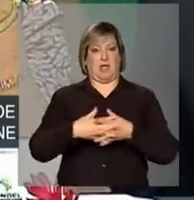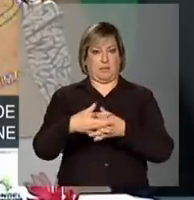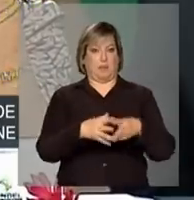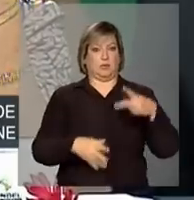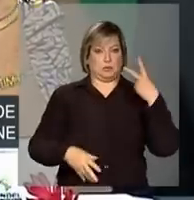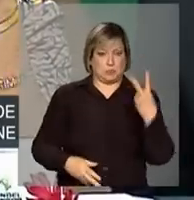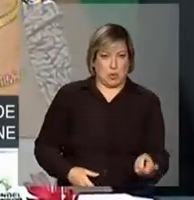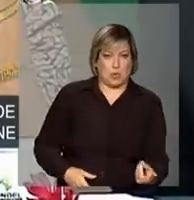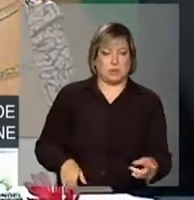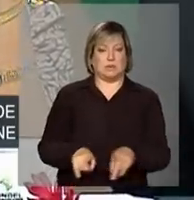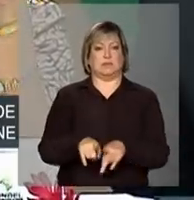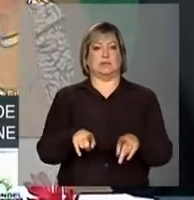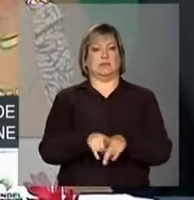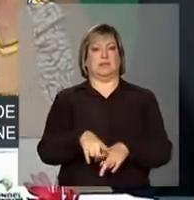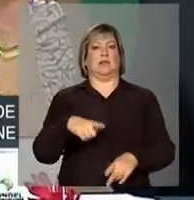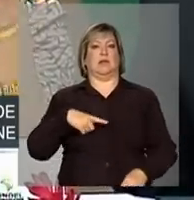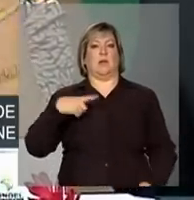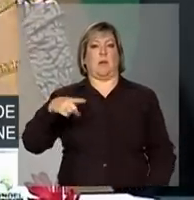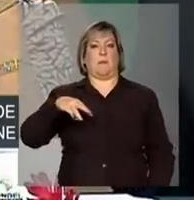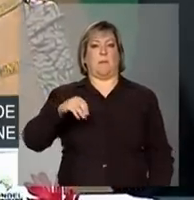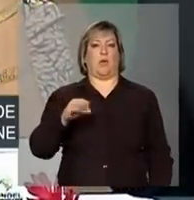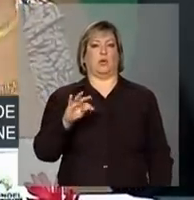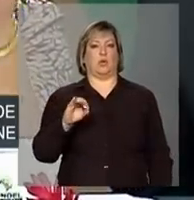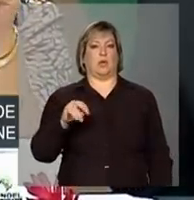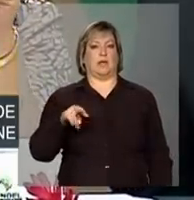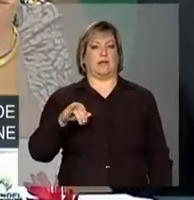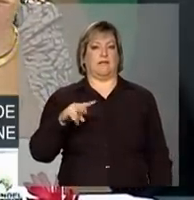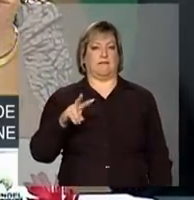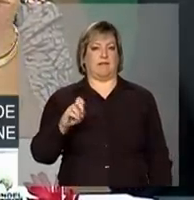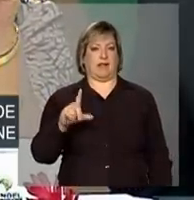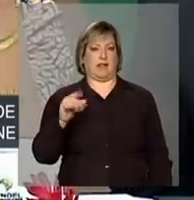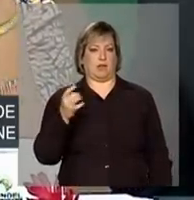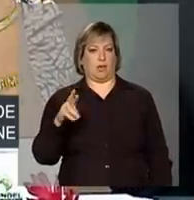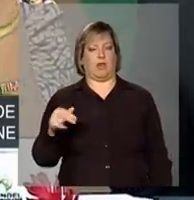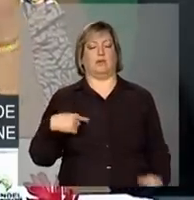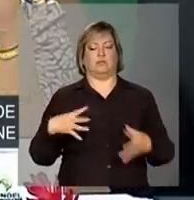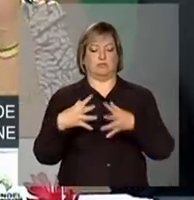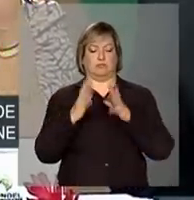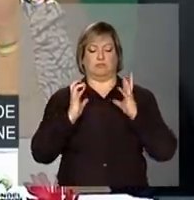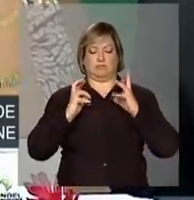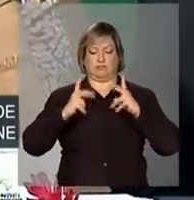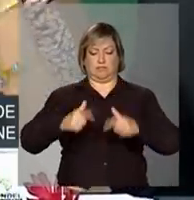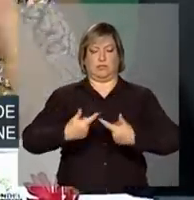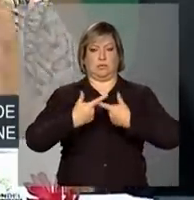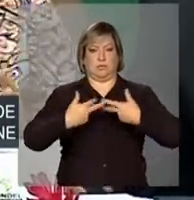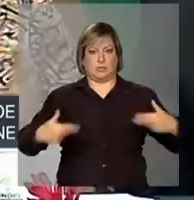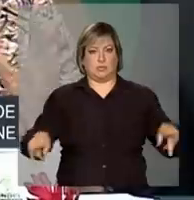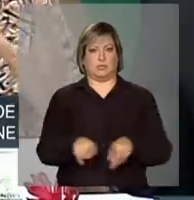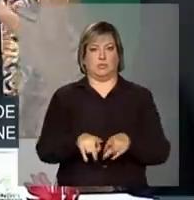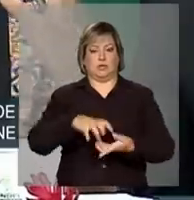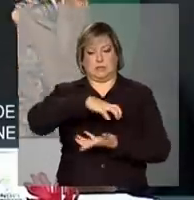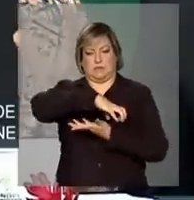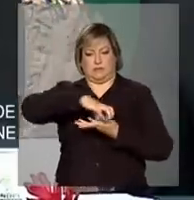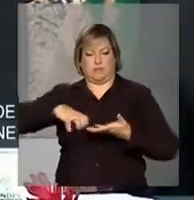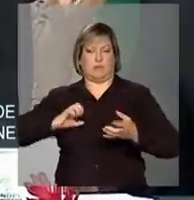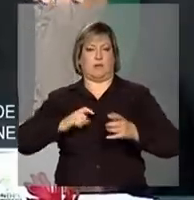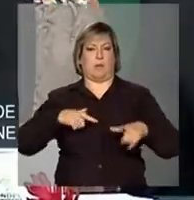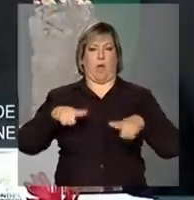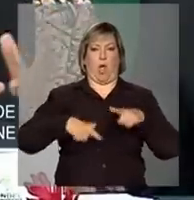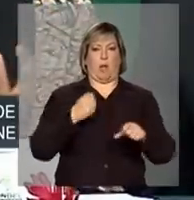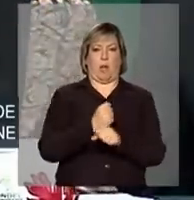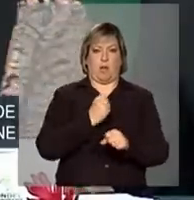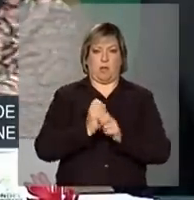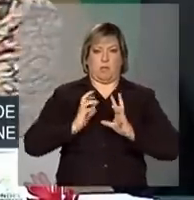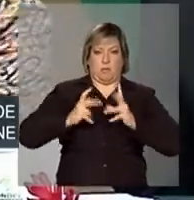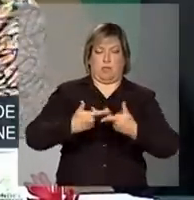pipa com reservatório flexível e uma pá carregadeira. É a grande, eu acho, o grande